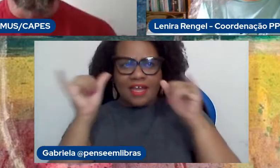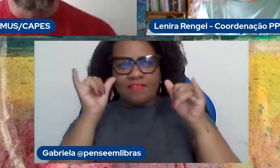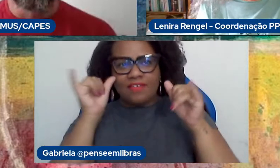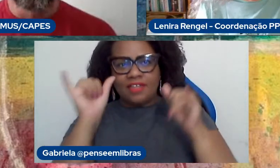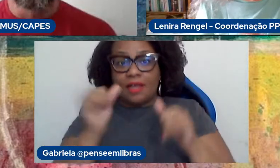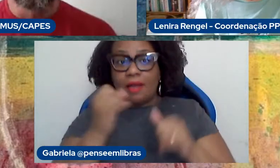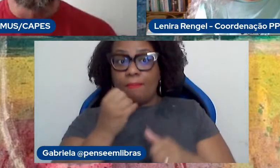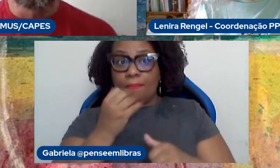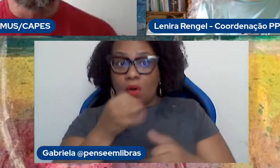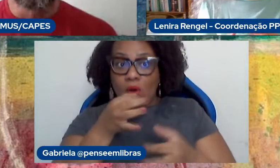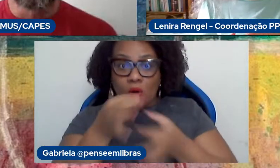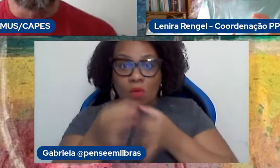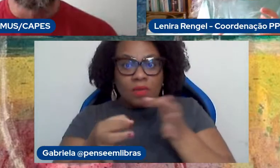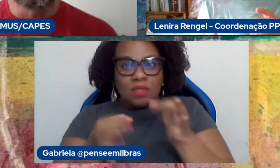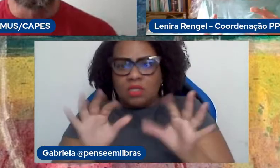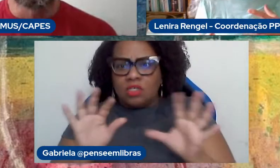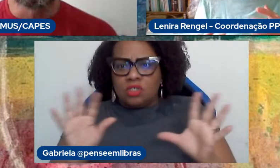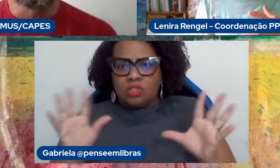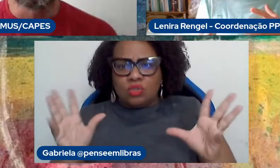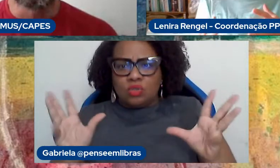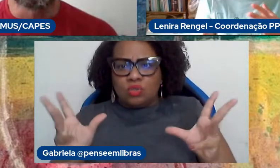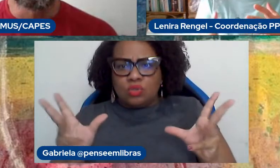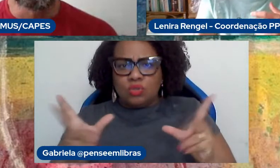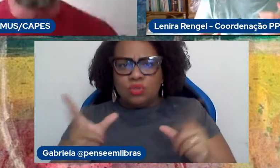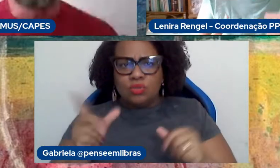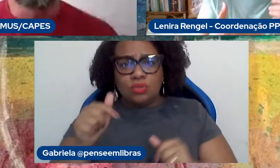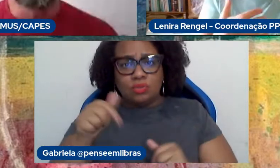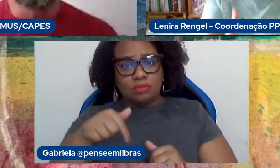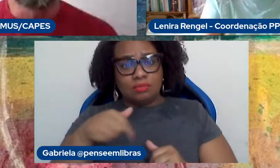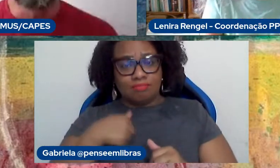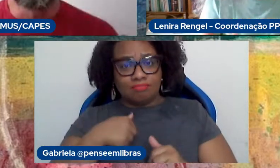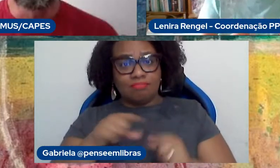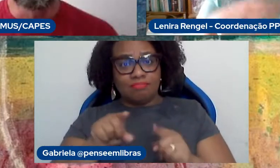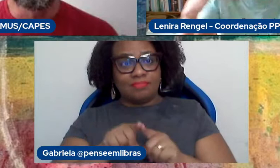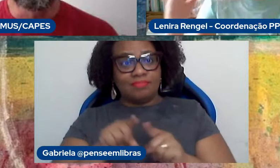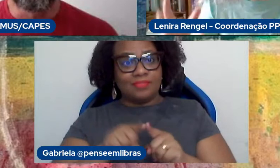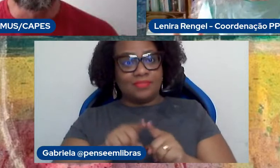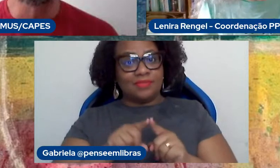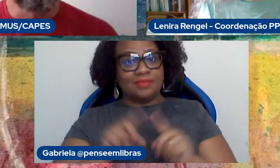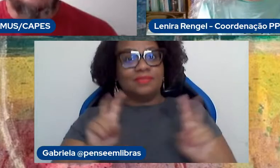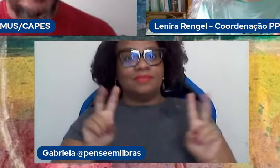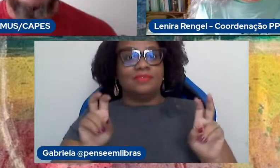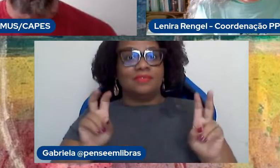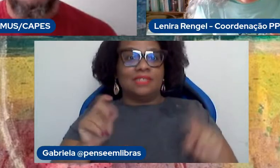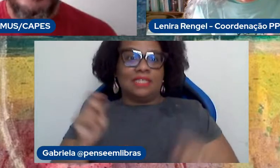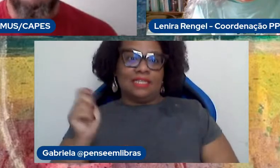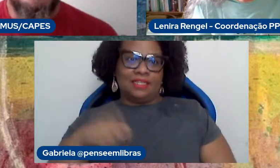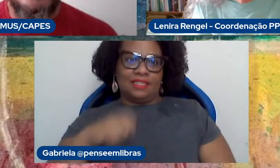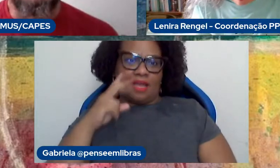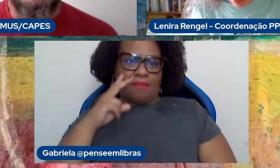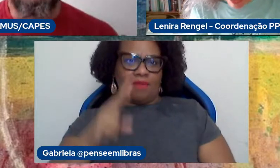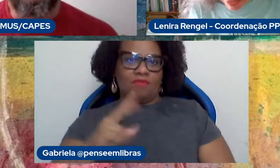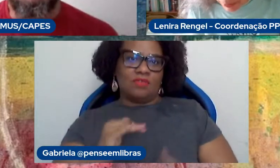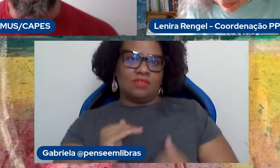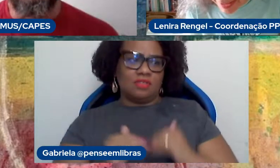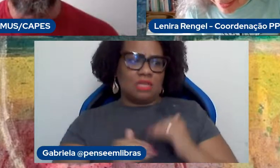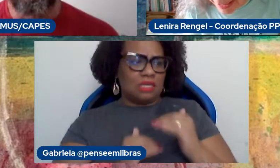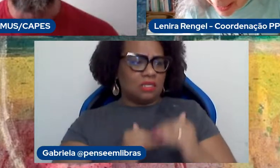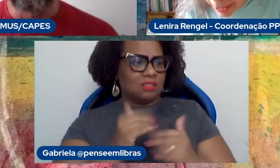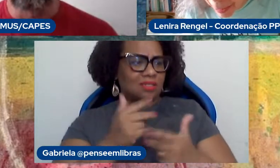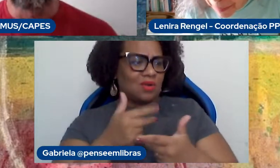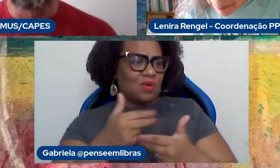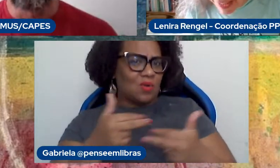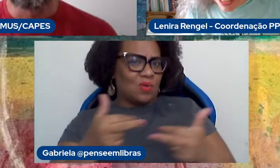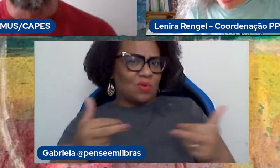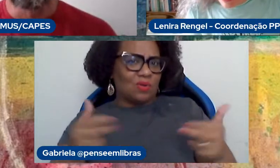comentário. Quer dizer, todos esses comentários eu também penso que até são questões, porque dá para você desenvolver muita coisa